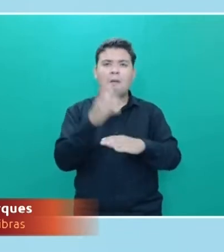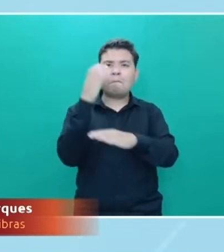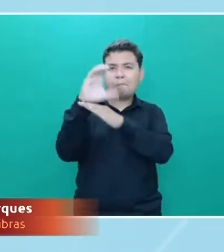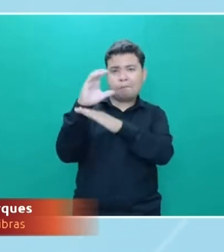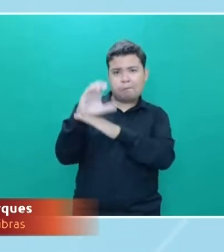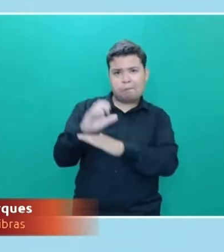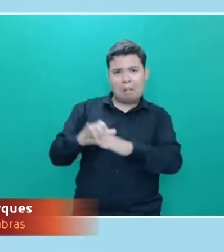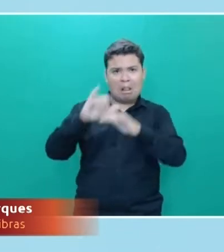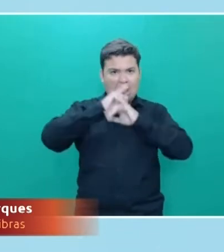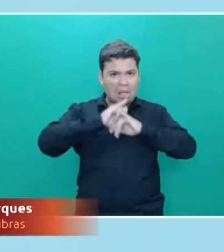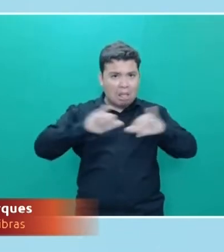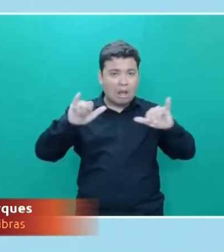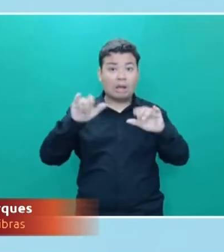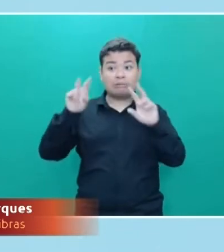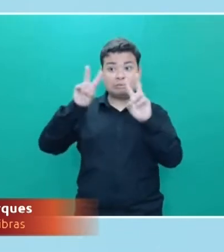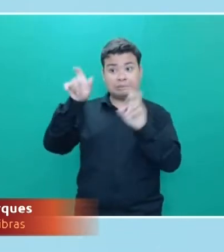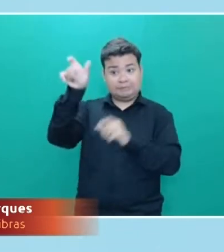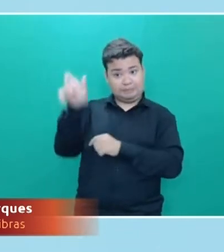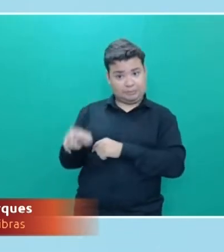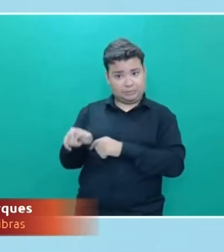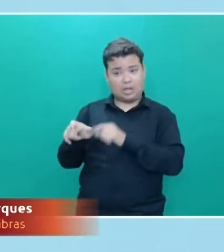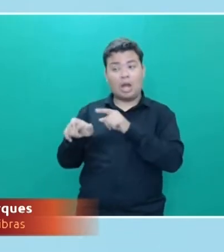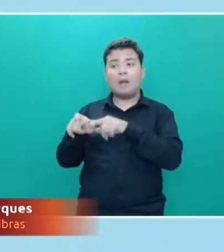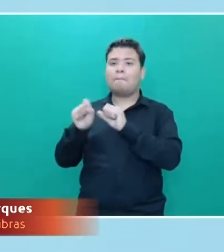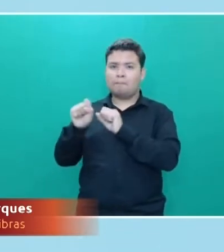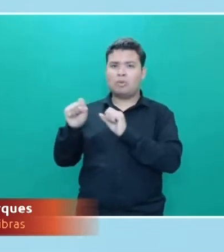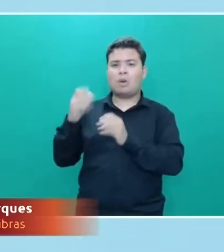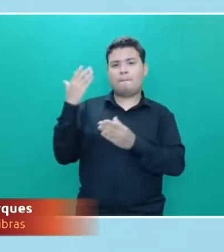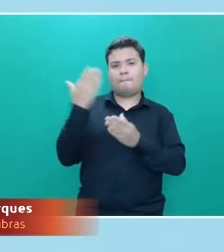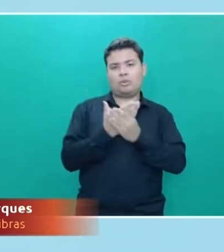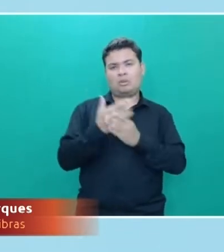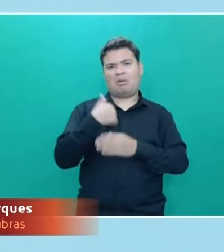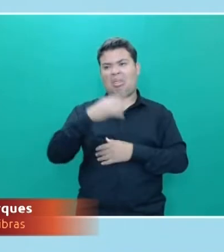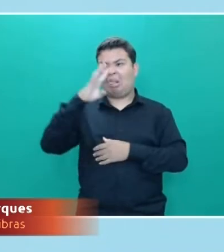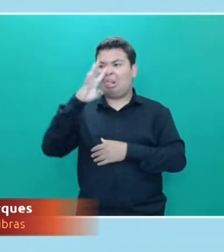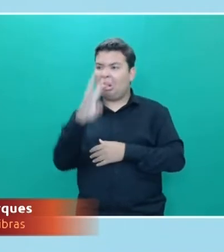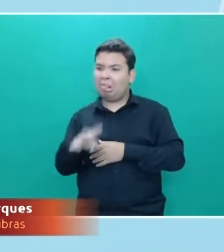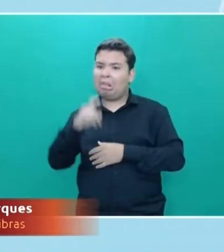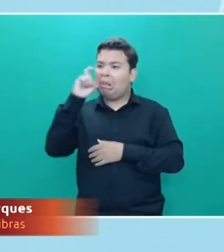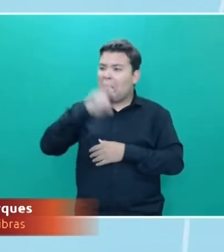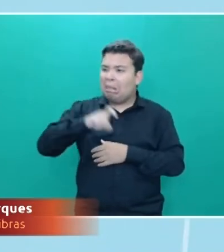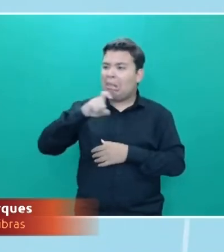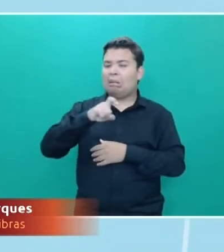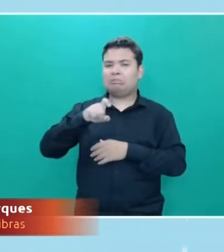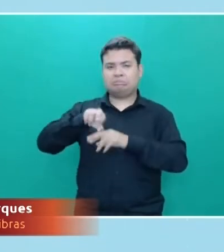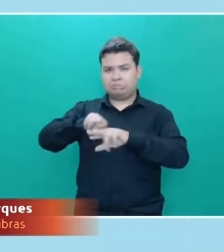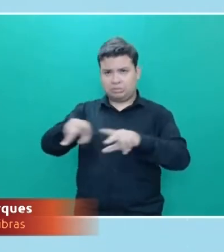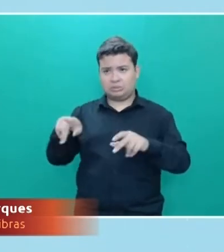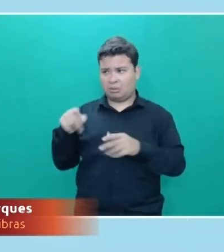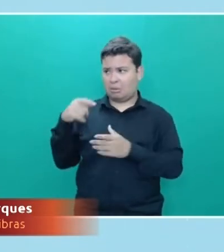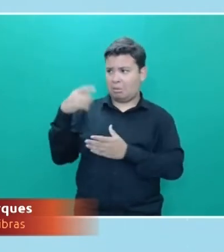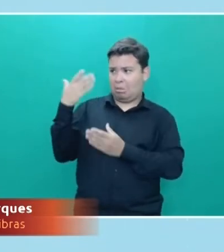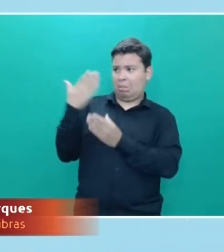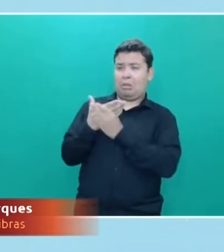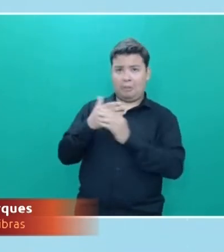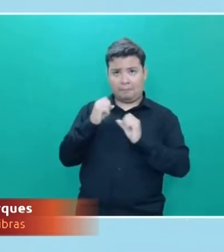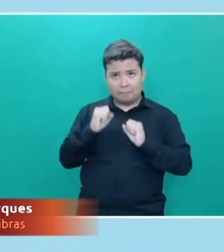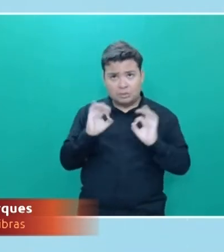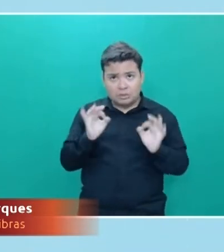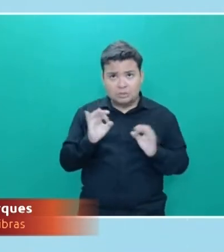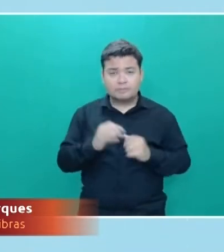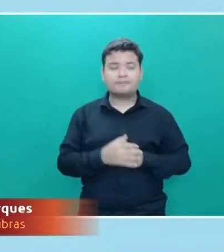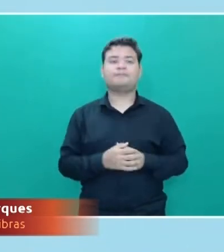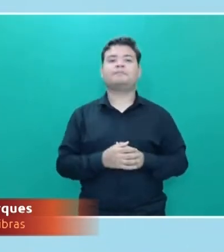essa pessoa pode processar por calúnia, difamação, é isso? É. Se a informação, ela constitui